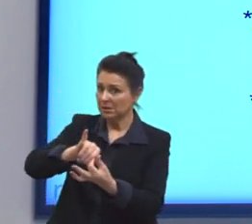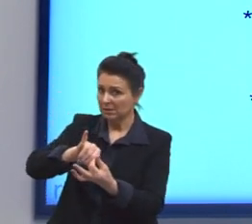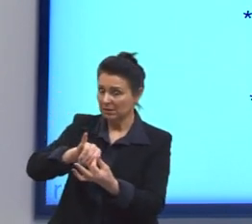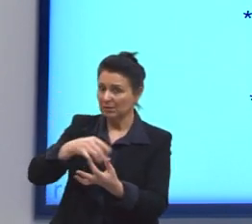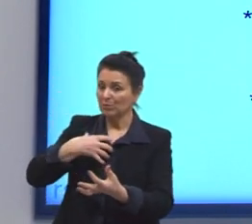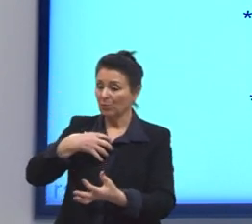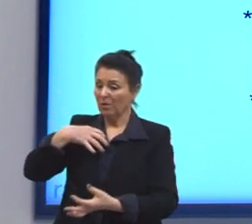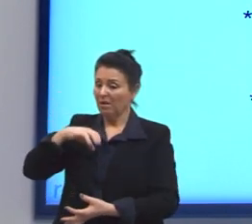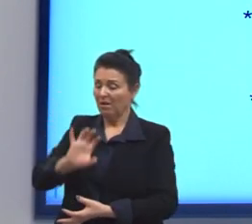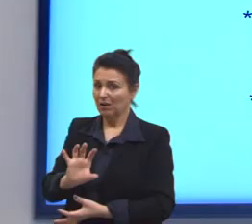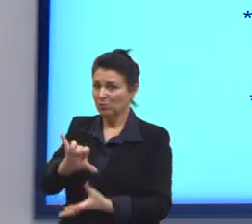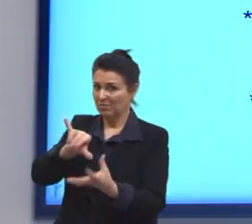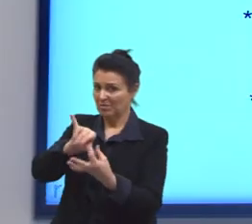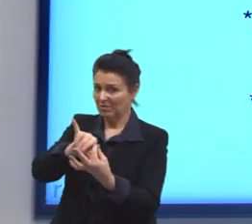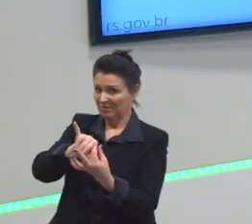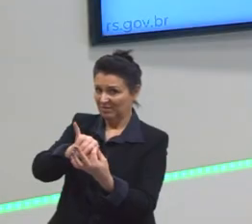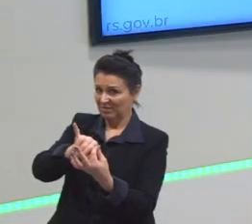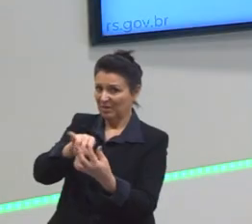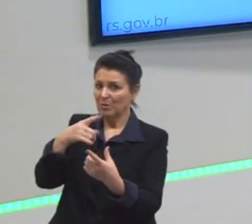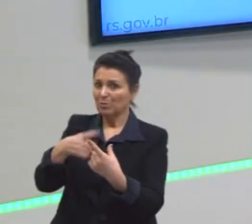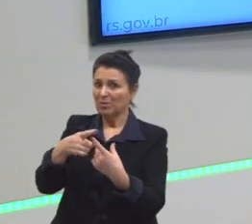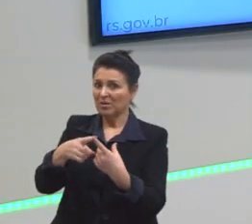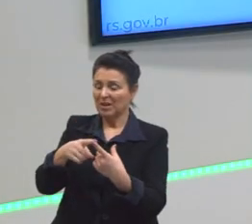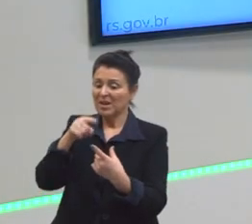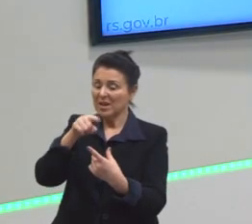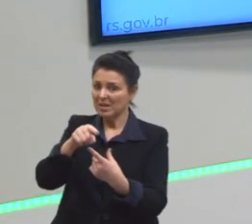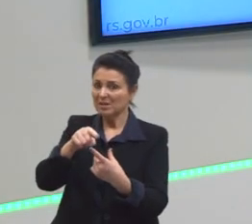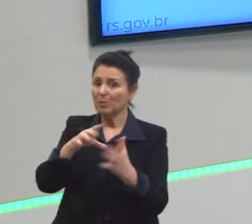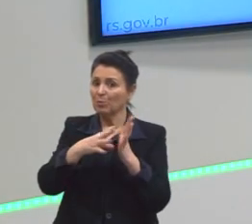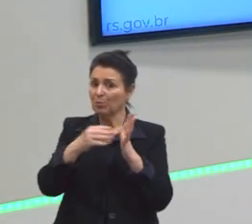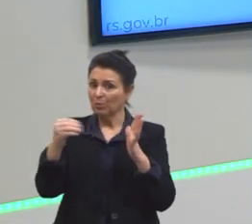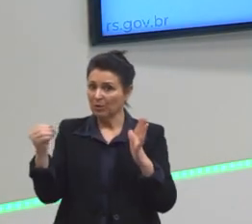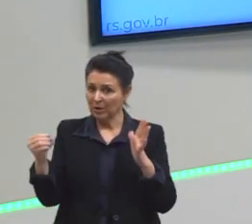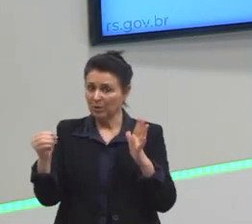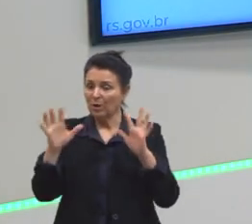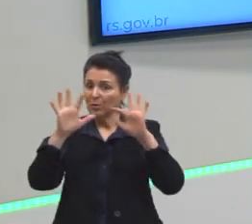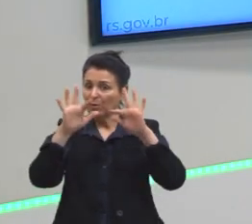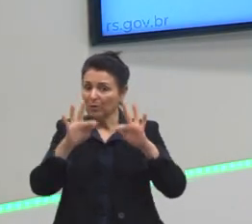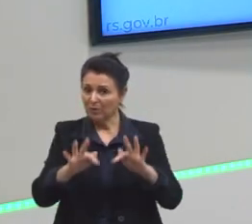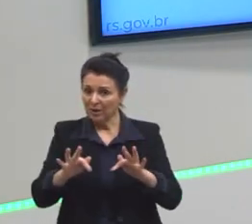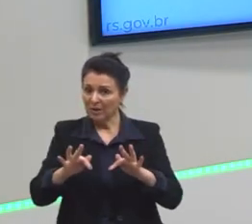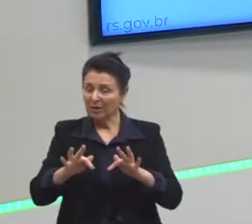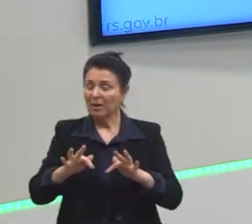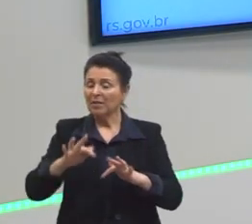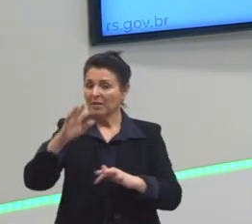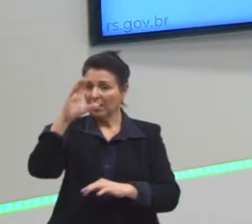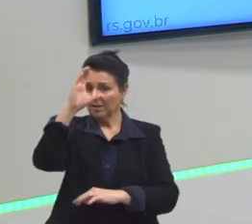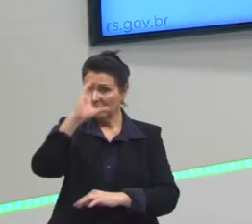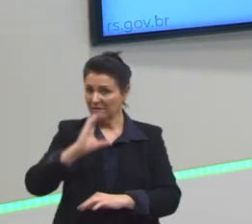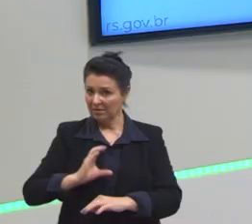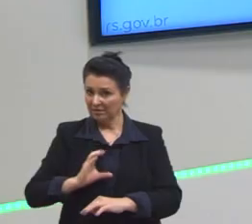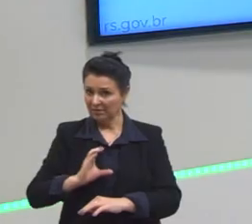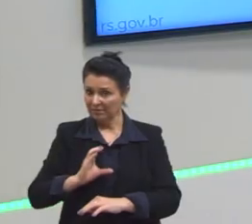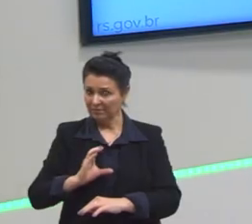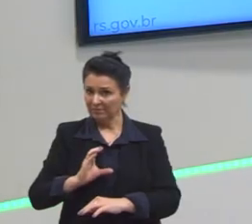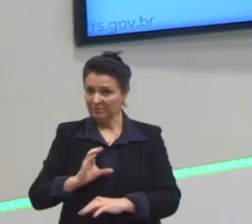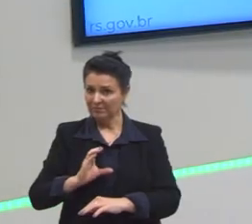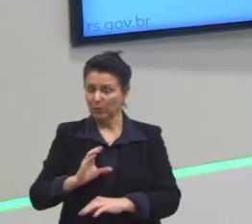porque o capitalismo estava levando o fim da ação civilizatória. Eu trago aqui algumas imagens,